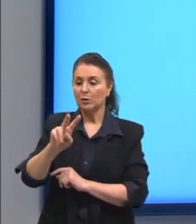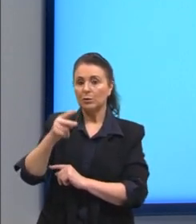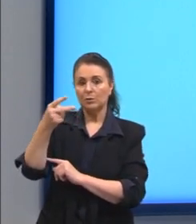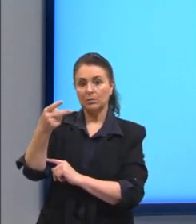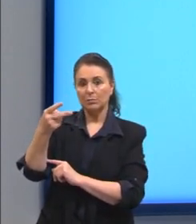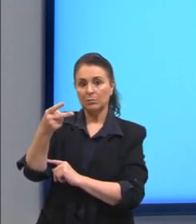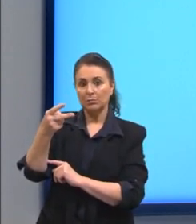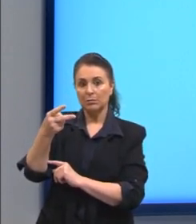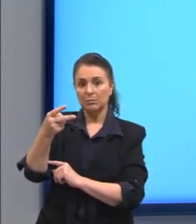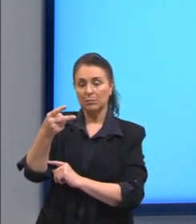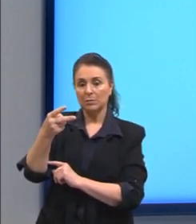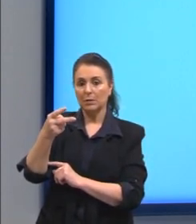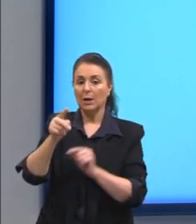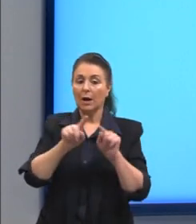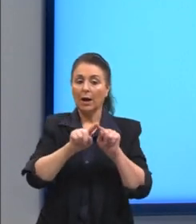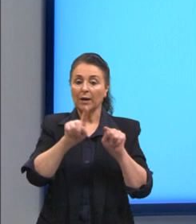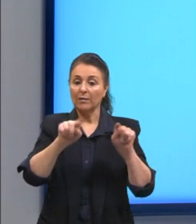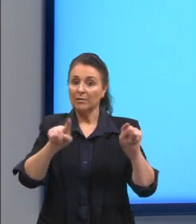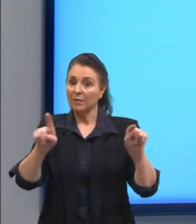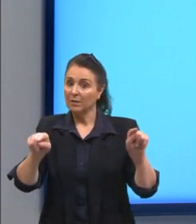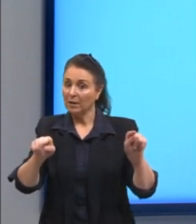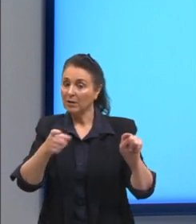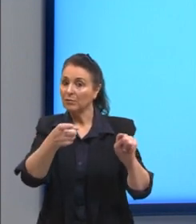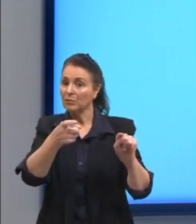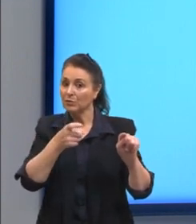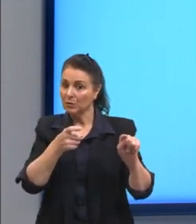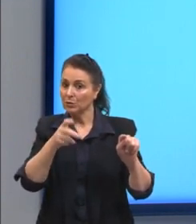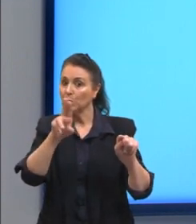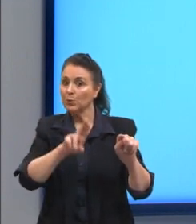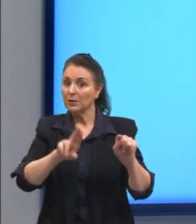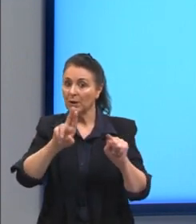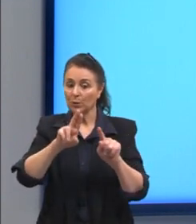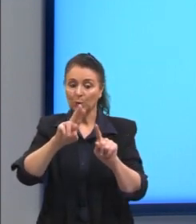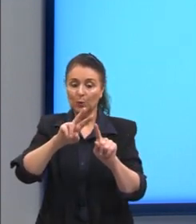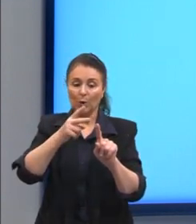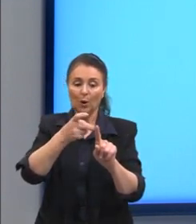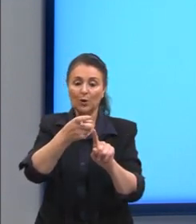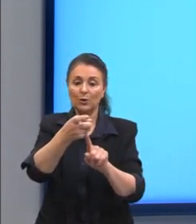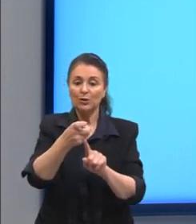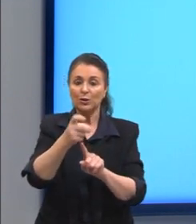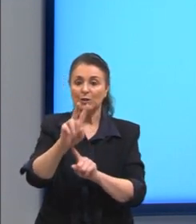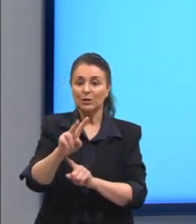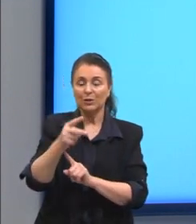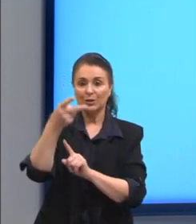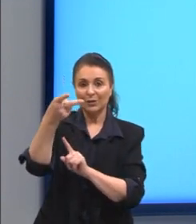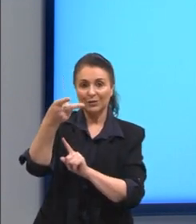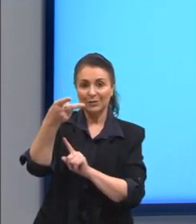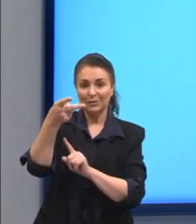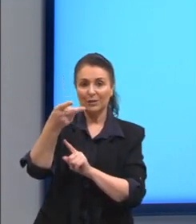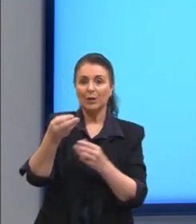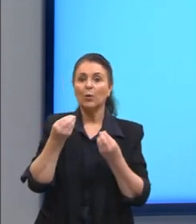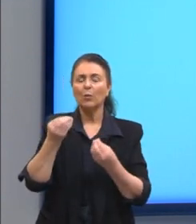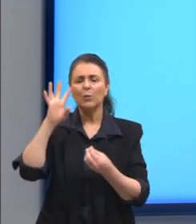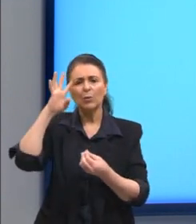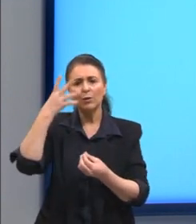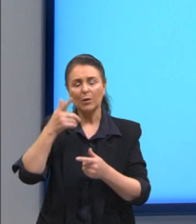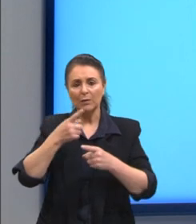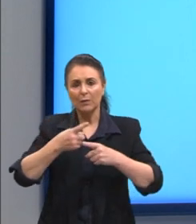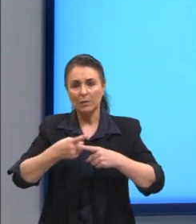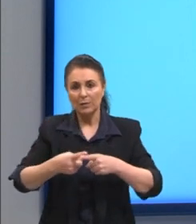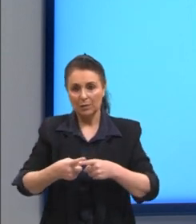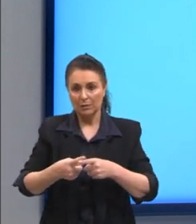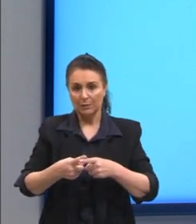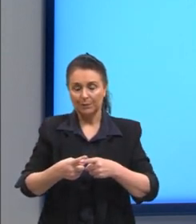Deixamos a variável x e colocamos o expoente 2. Agora, como é que eu resolvo essa multiplicação? Nós